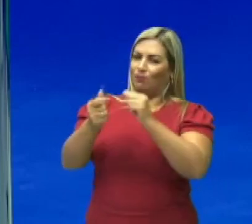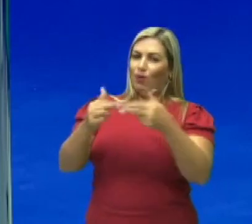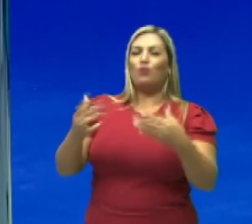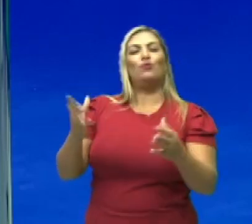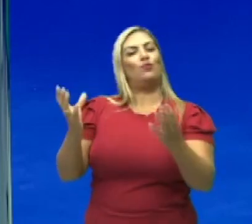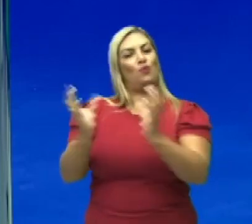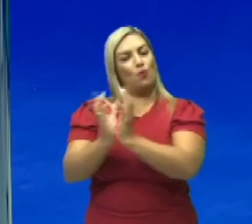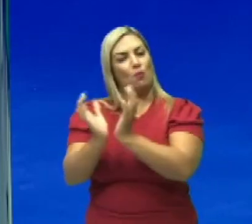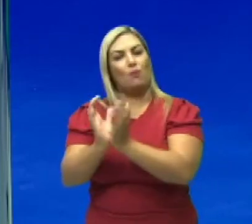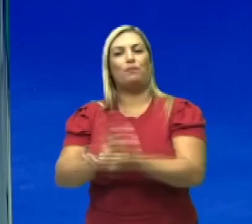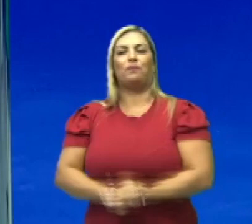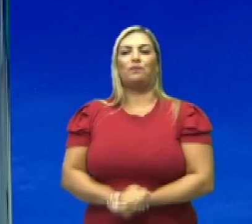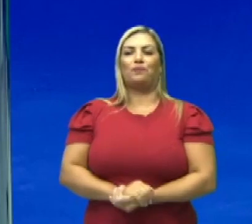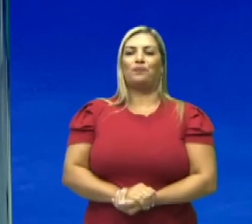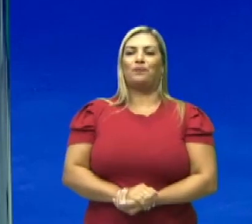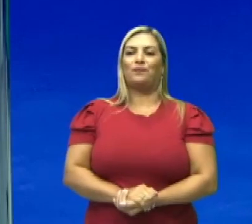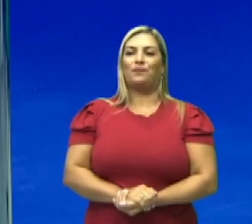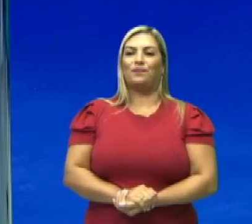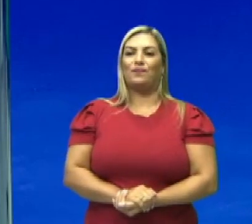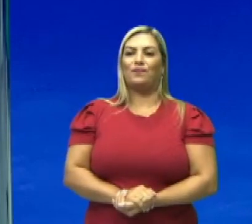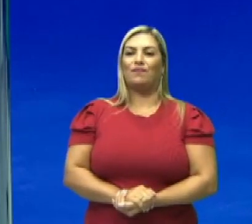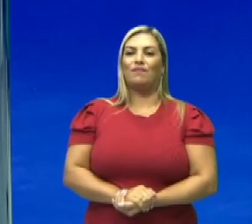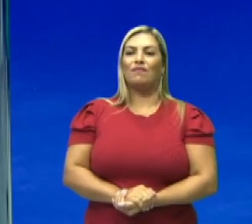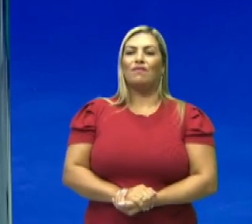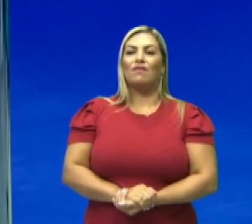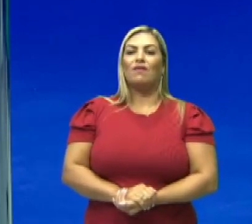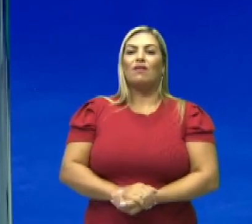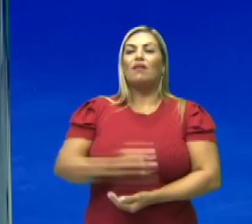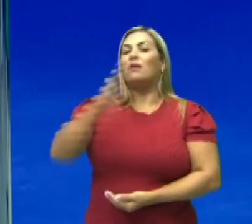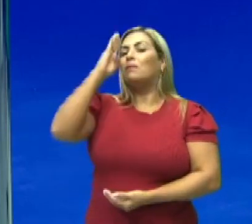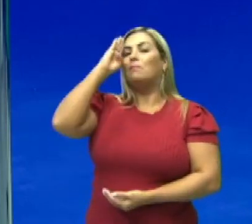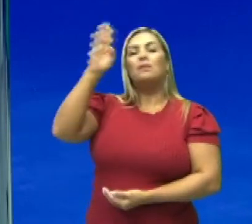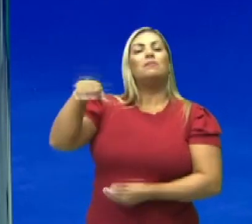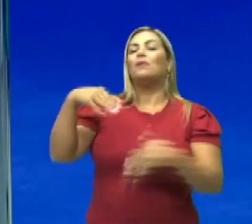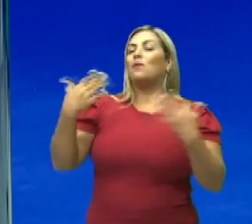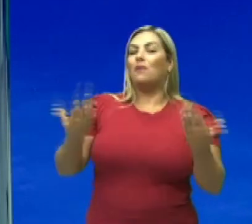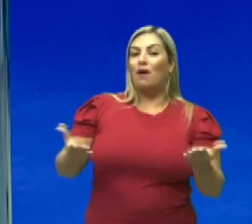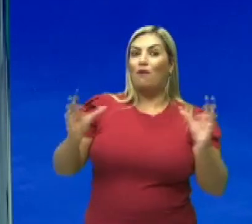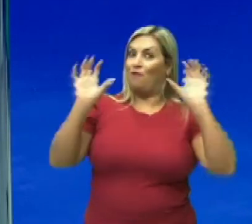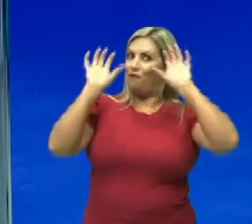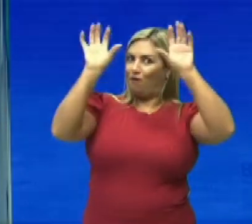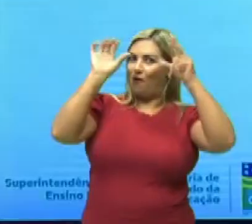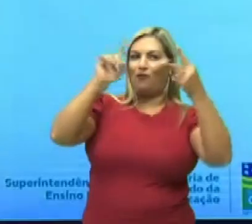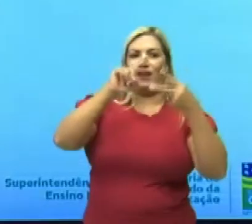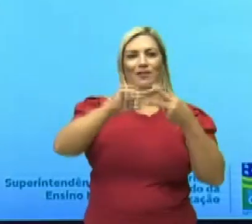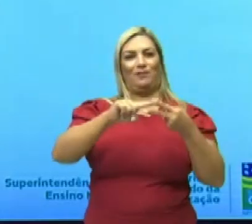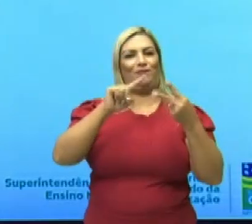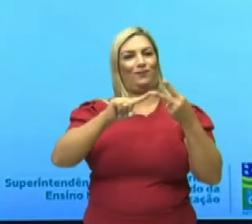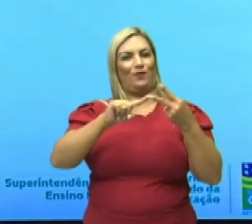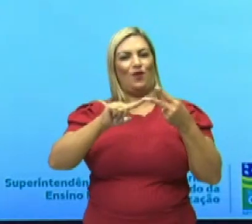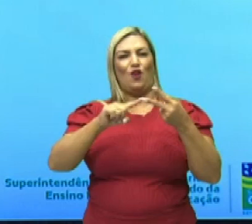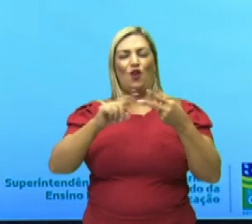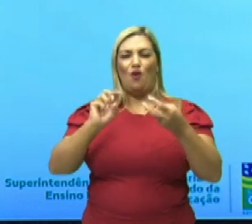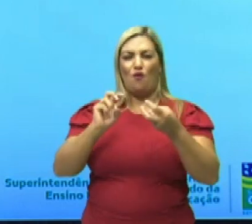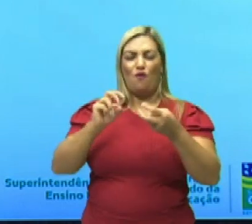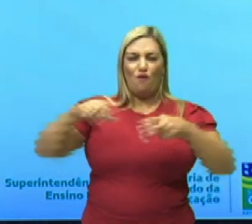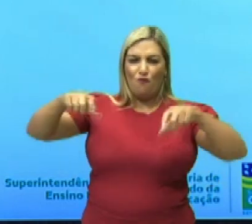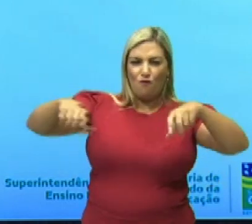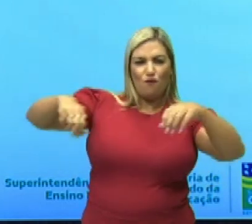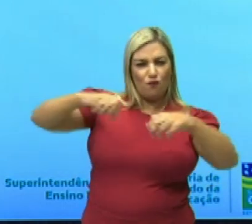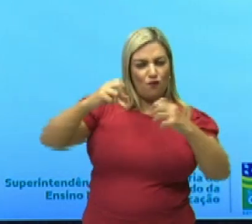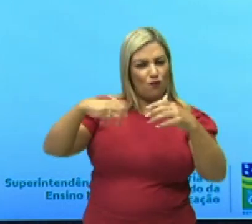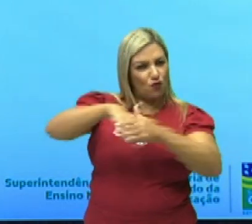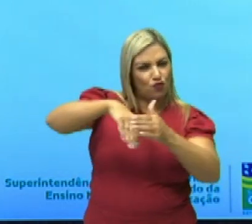coletivo. Quais são os principais? Vôleibol, futsal, handball e